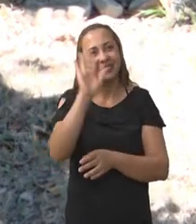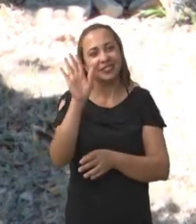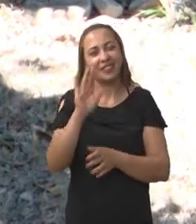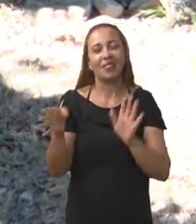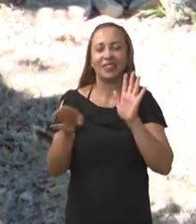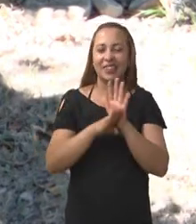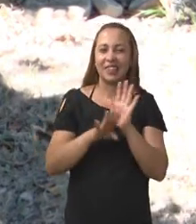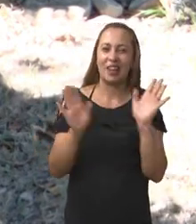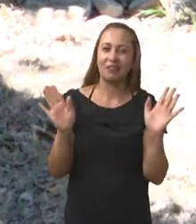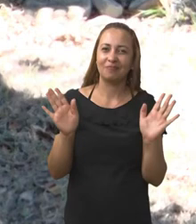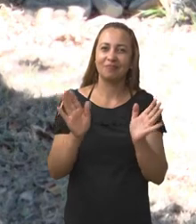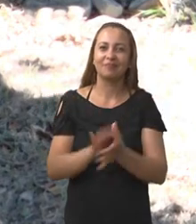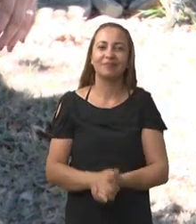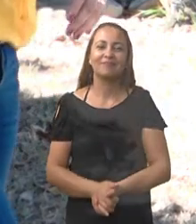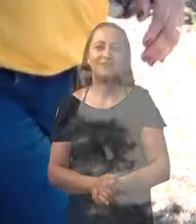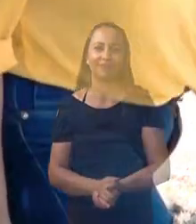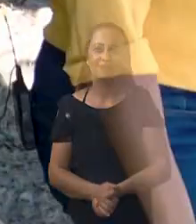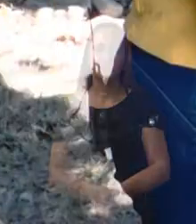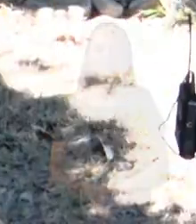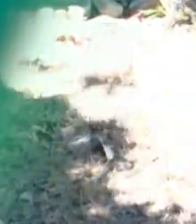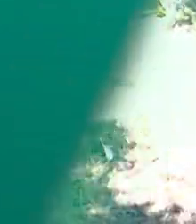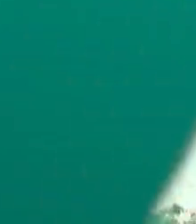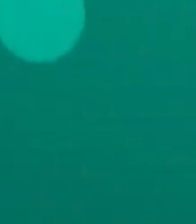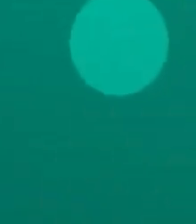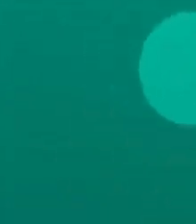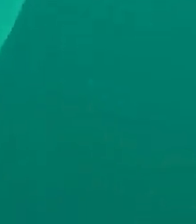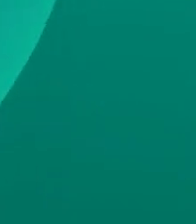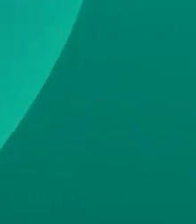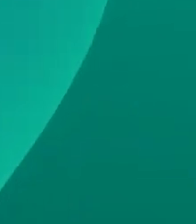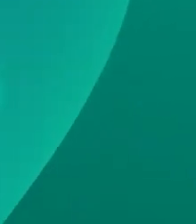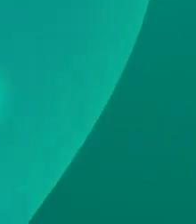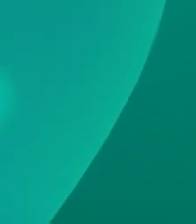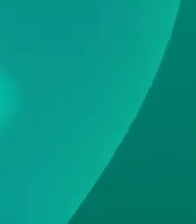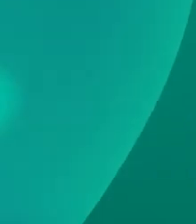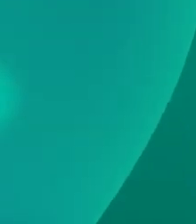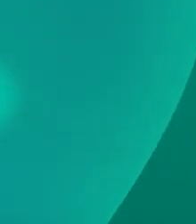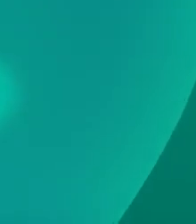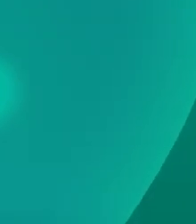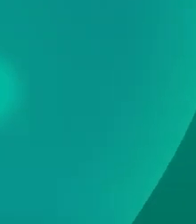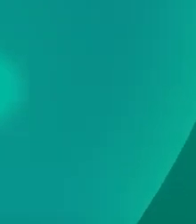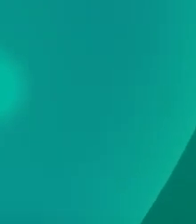Tchau, tchau e até lá! Tchau, tchau!